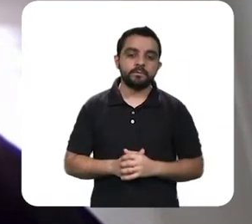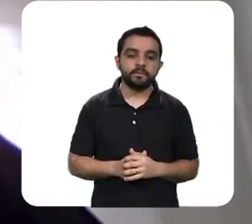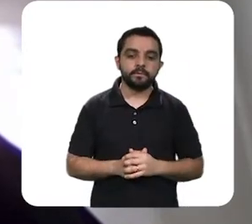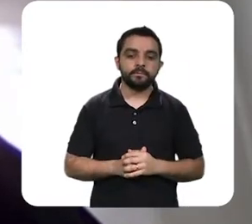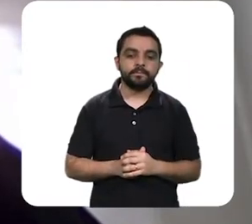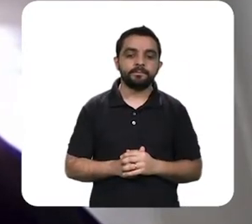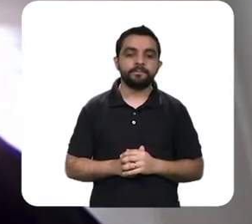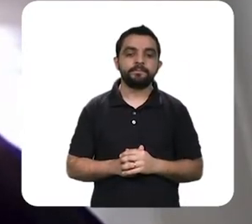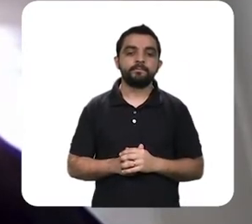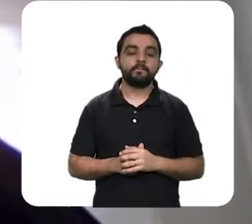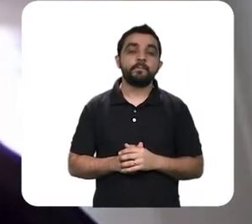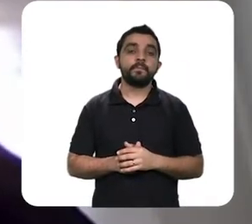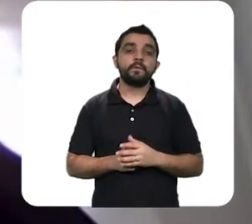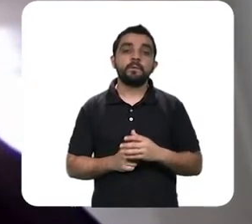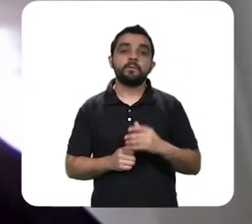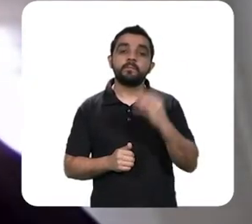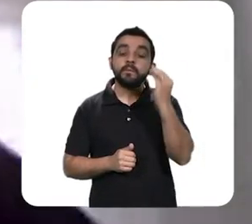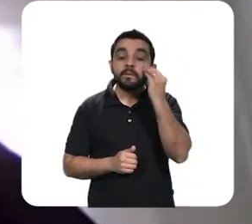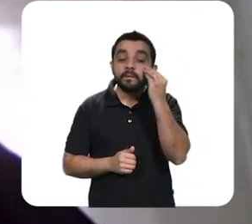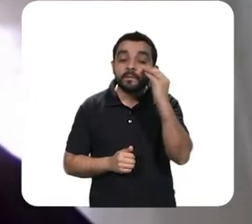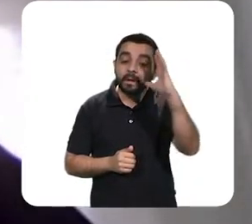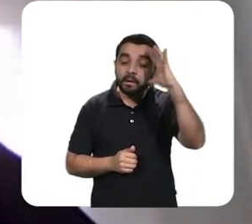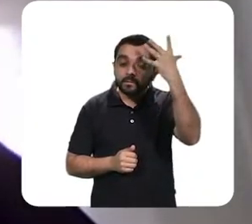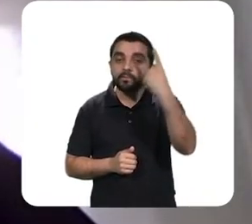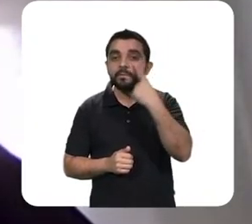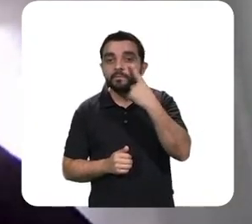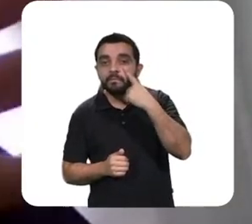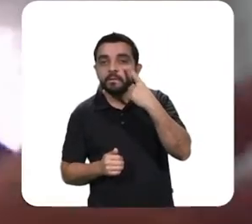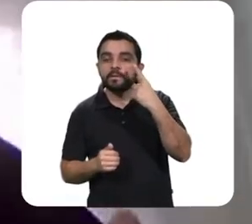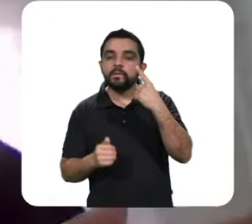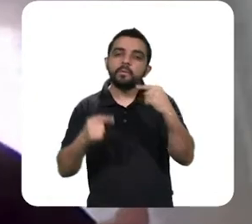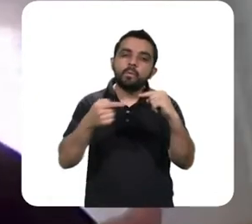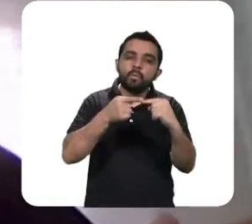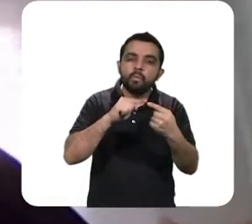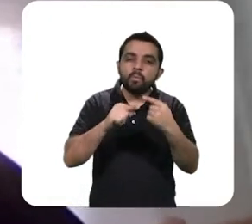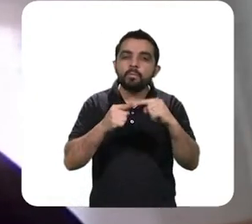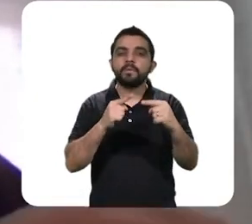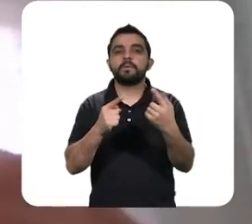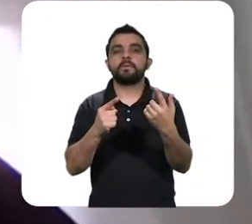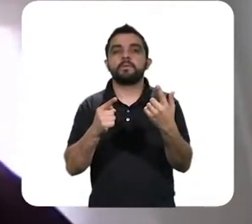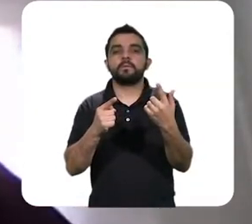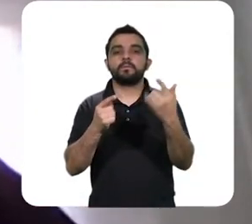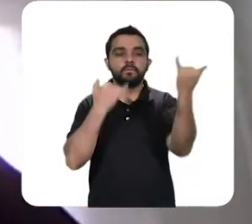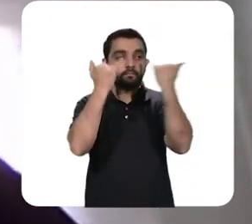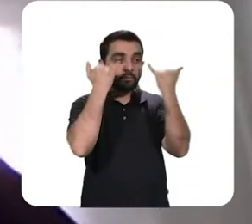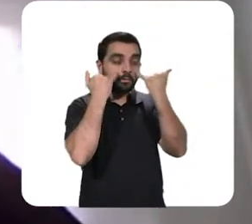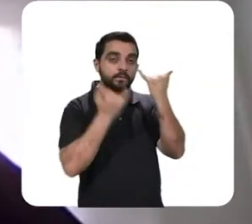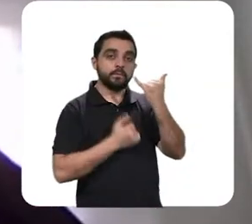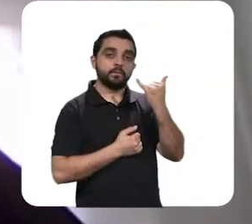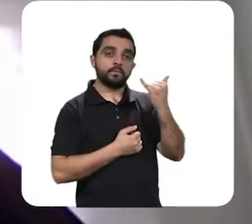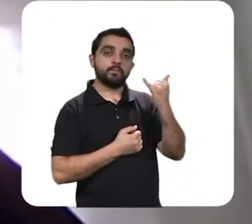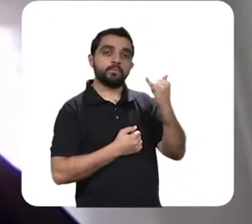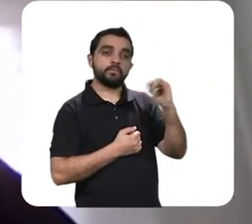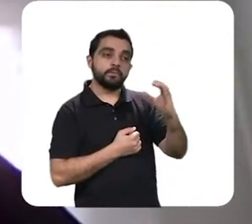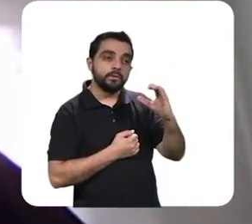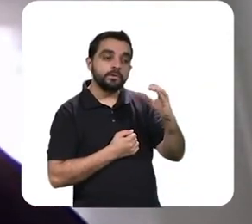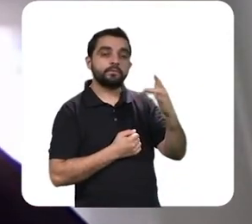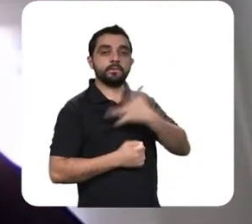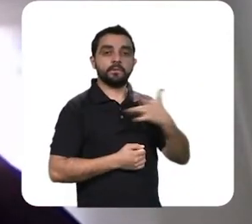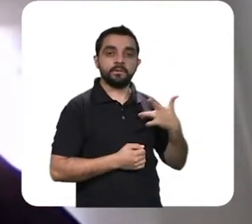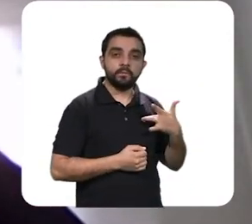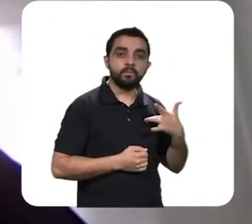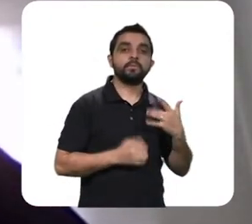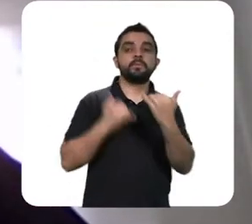para avalizar essas decisões combinando aí tanto o conhecimento científico da área econômica como também o conhecimento